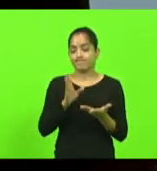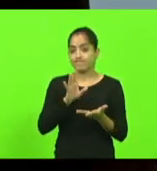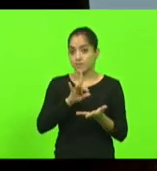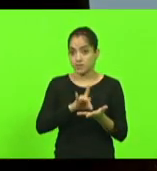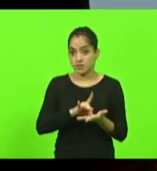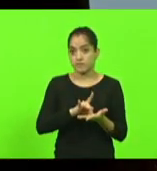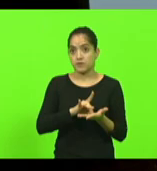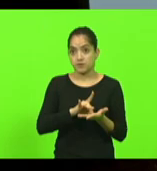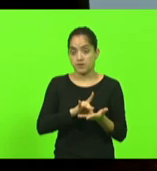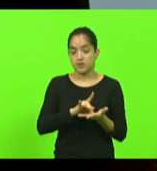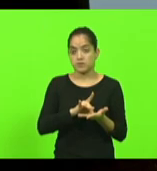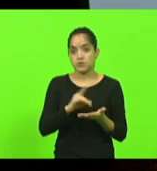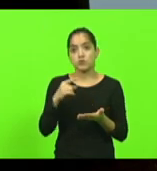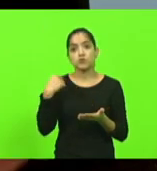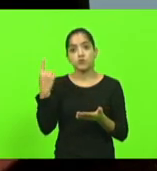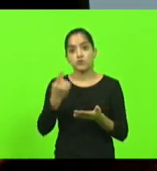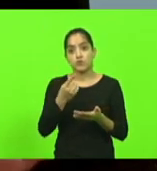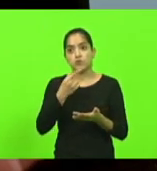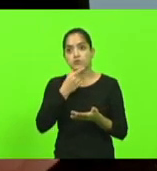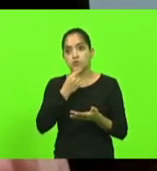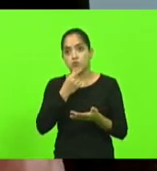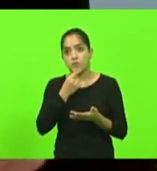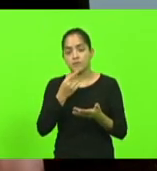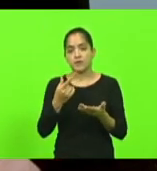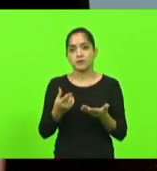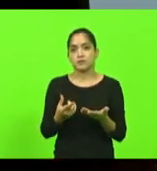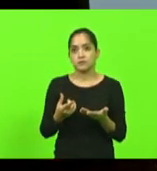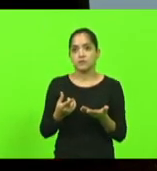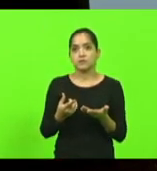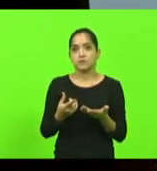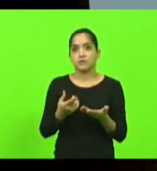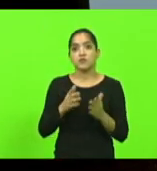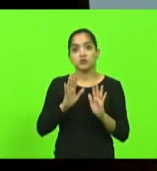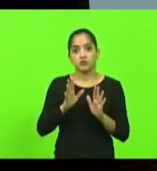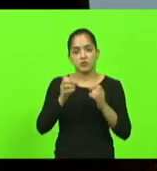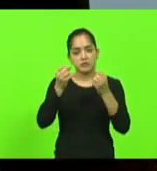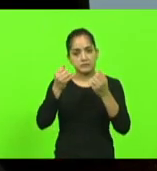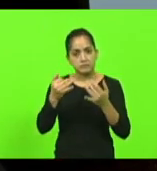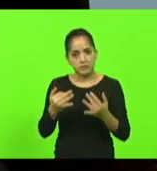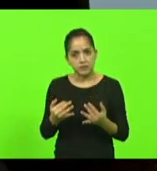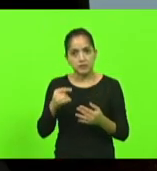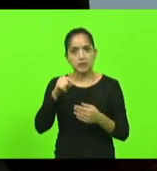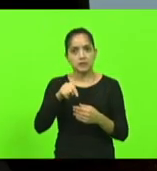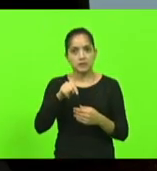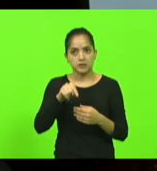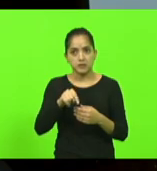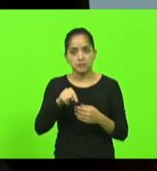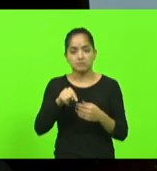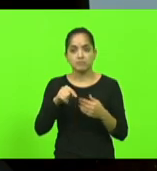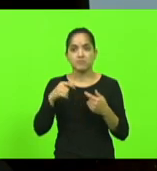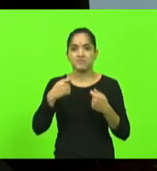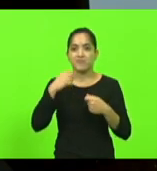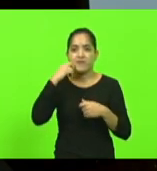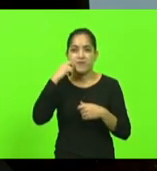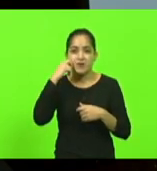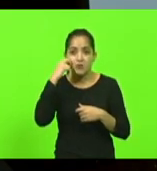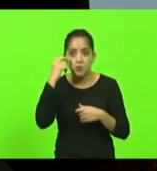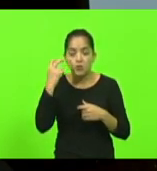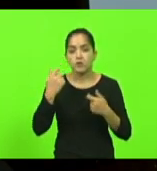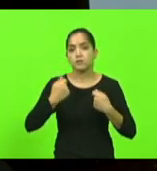Nós homens e já tenho dito aqui do plenário deveríamos ter vergonha na cara